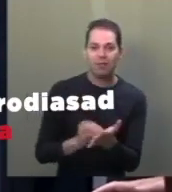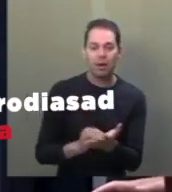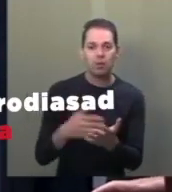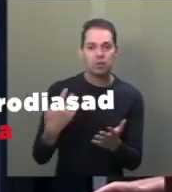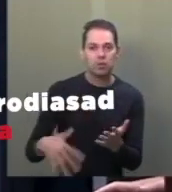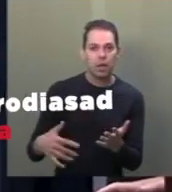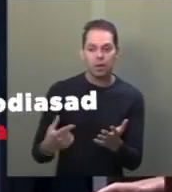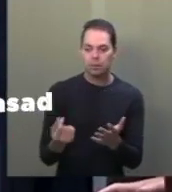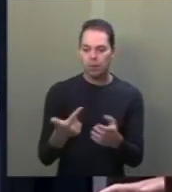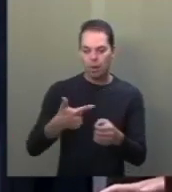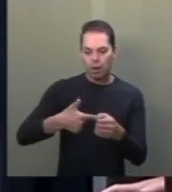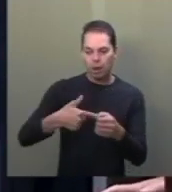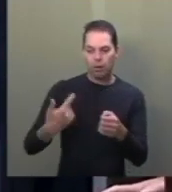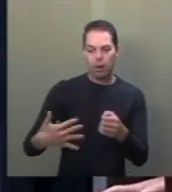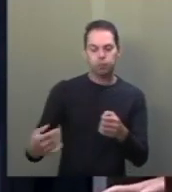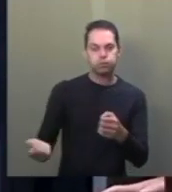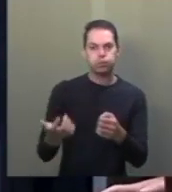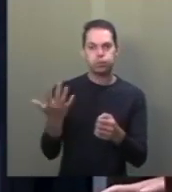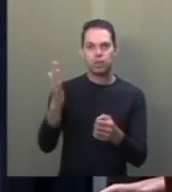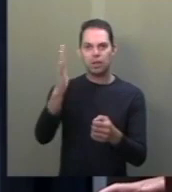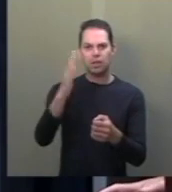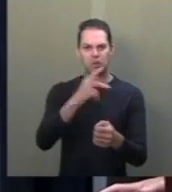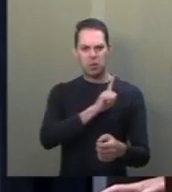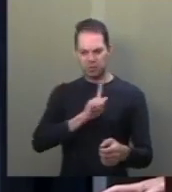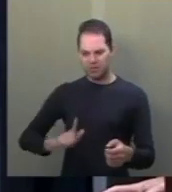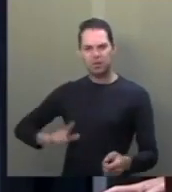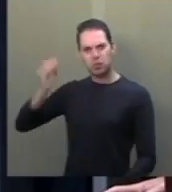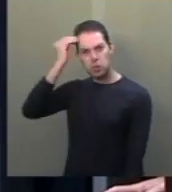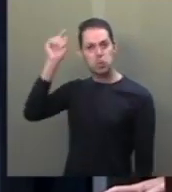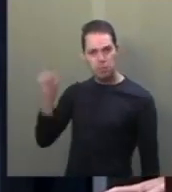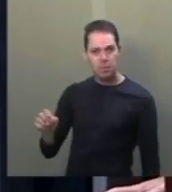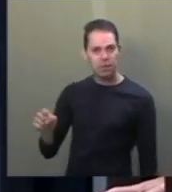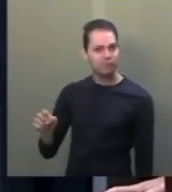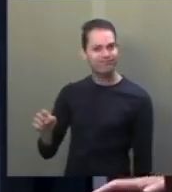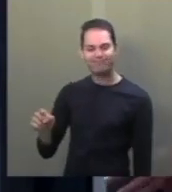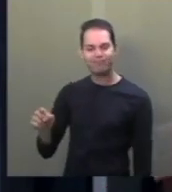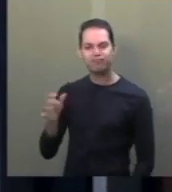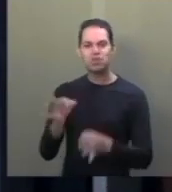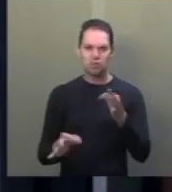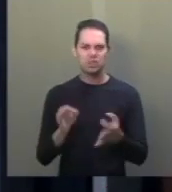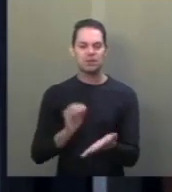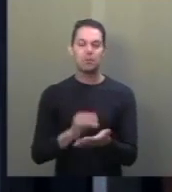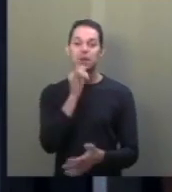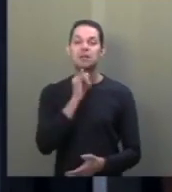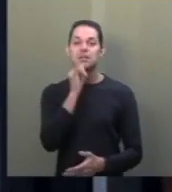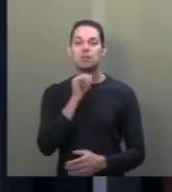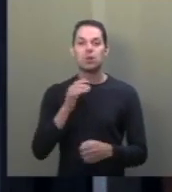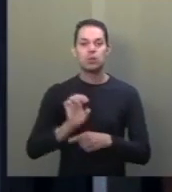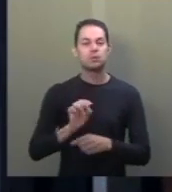do combustível aos governadores. Eu cito como exemplo o Paraná.